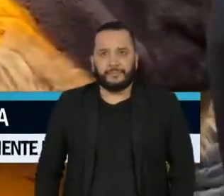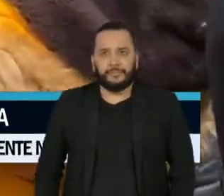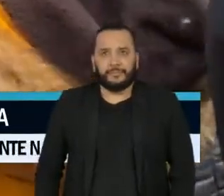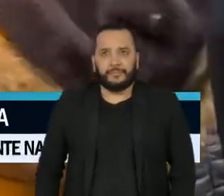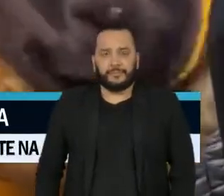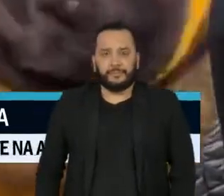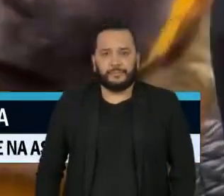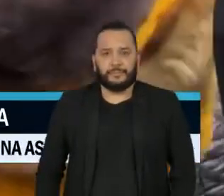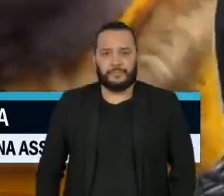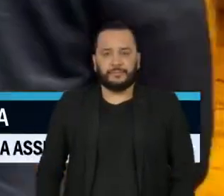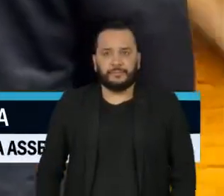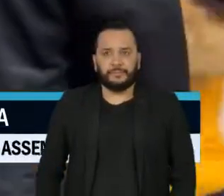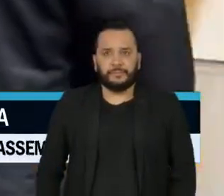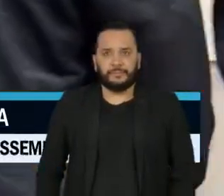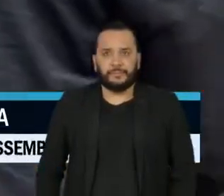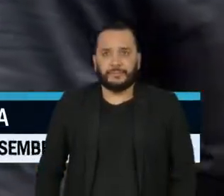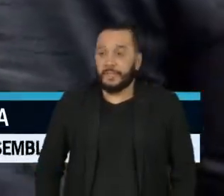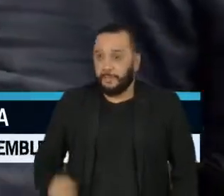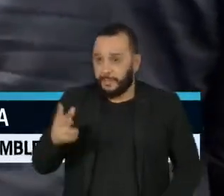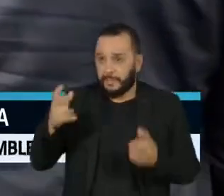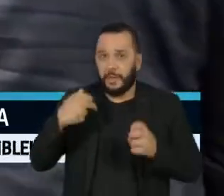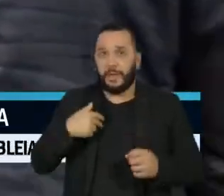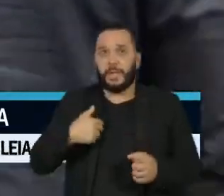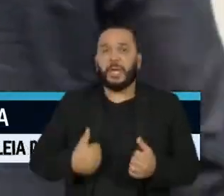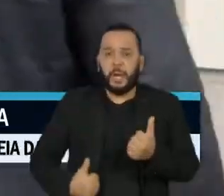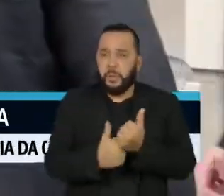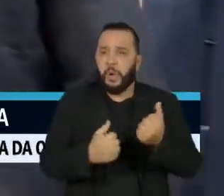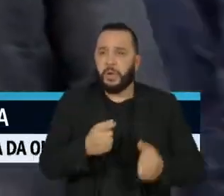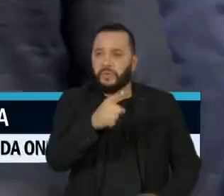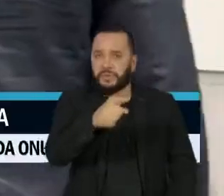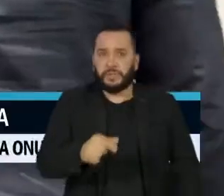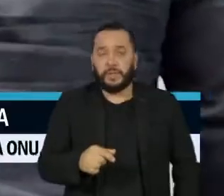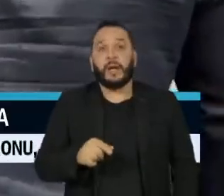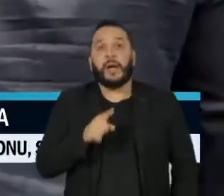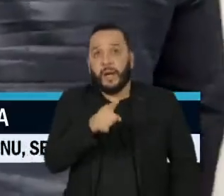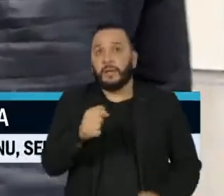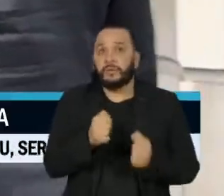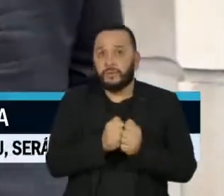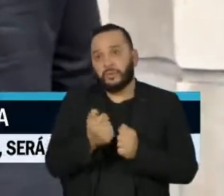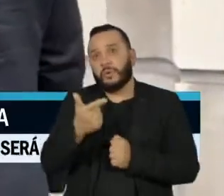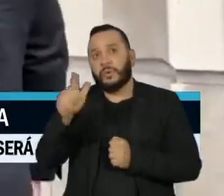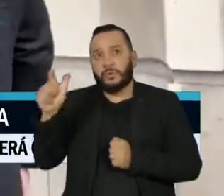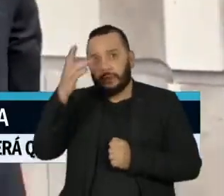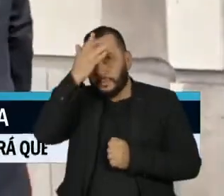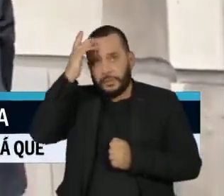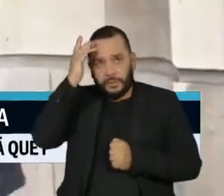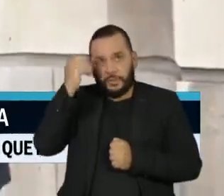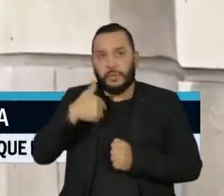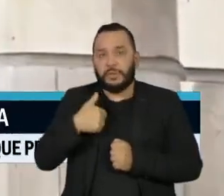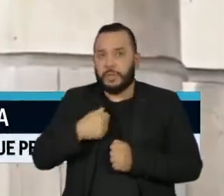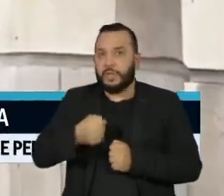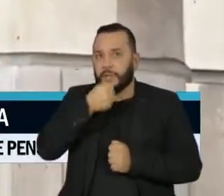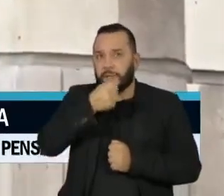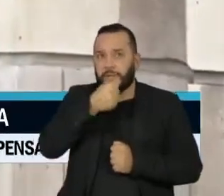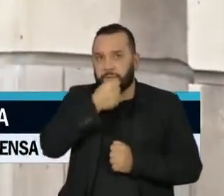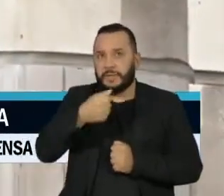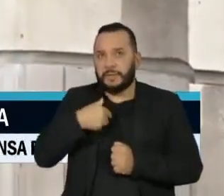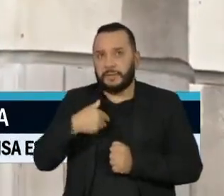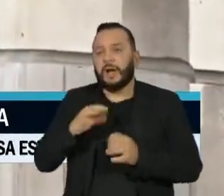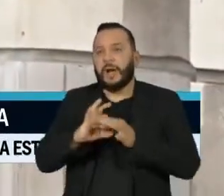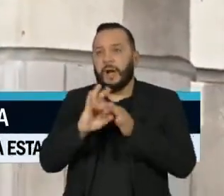com o Em seguida, ela e outras pessoas que participaram da coletiva são